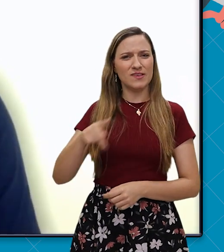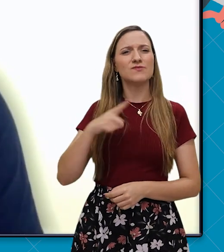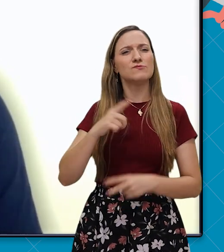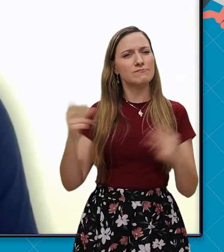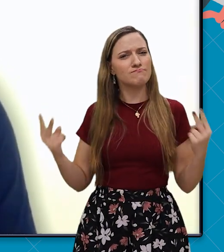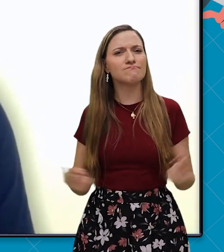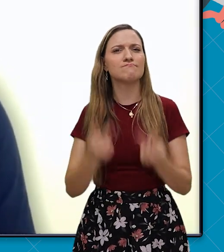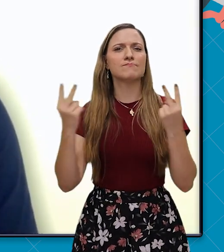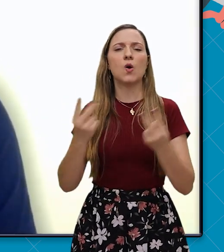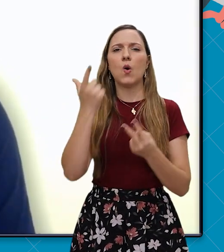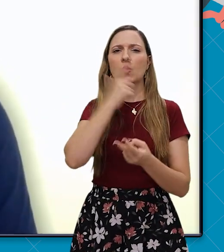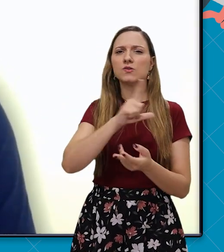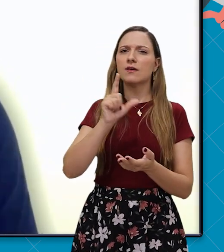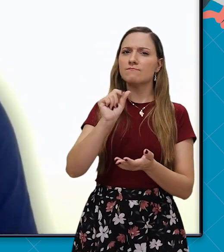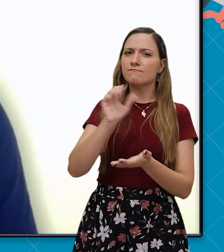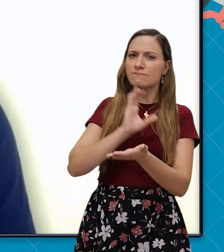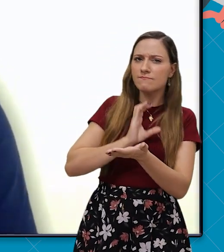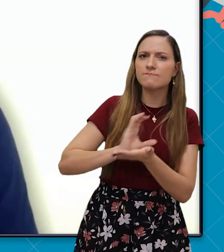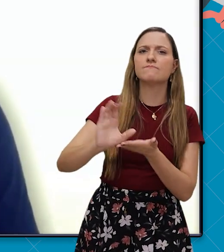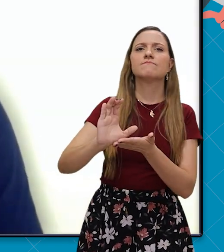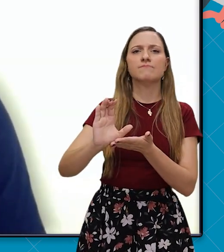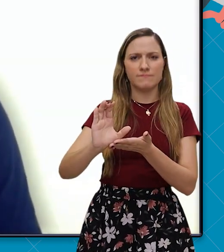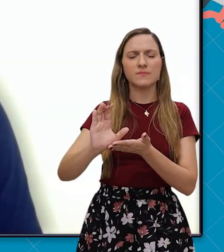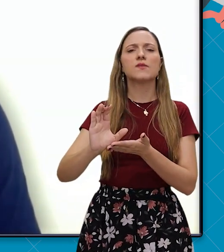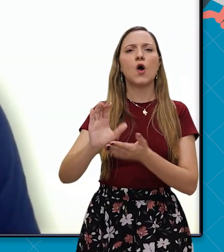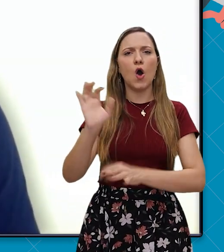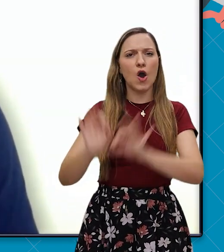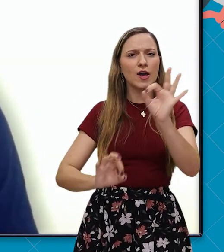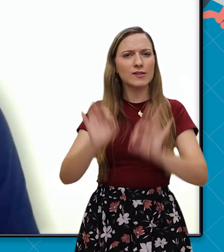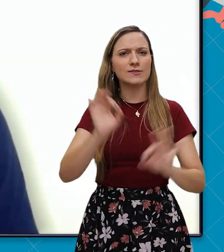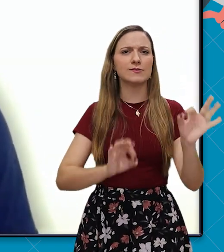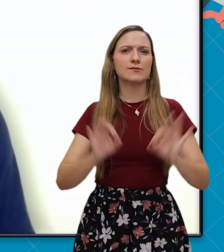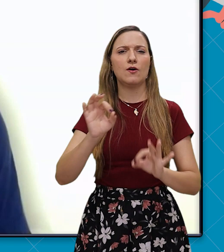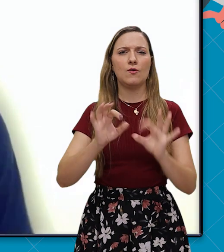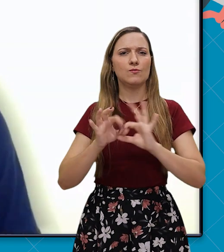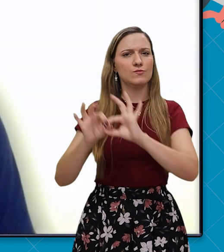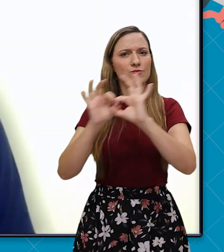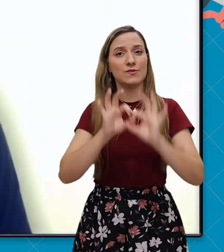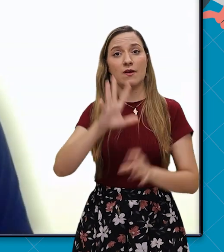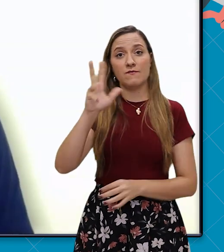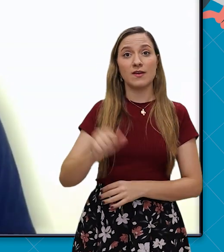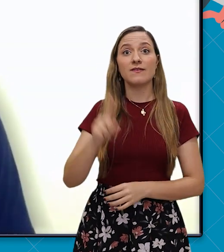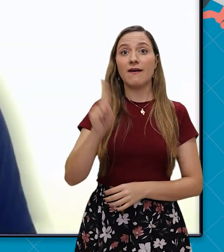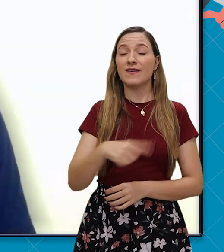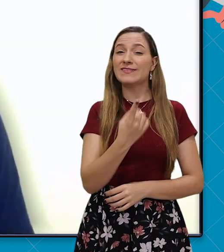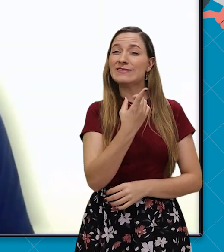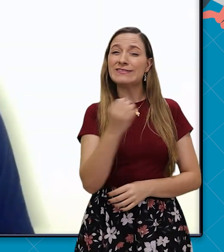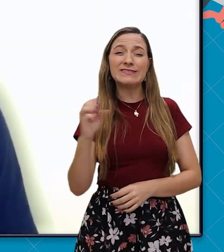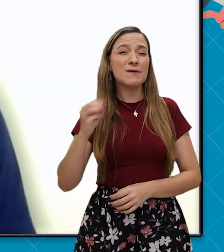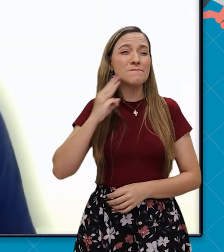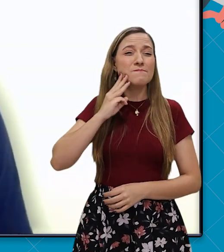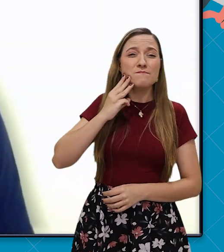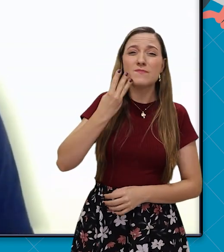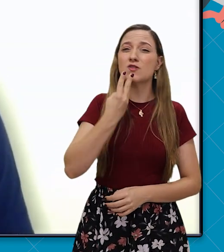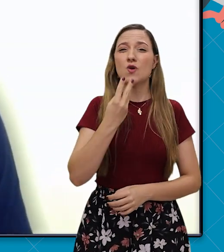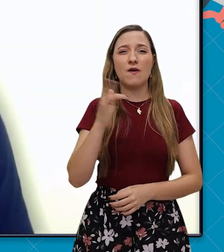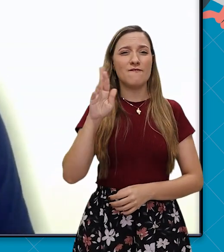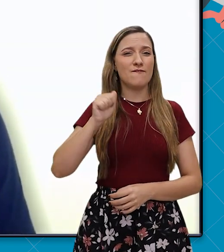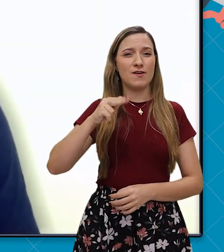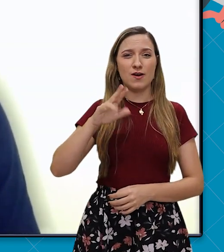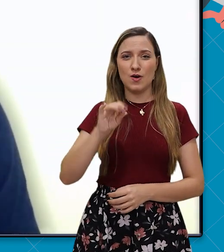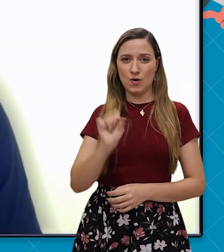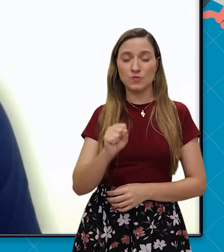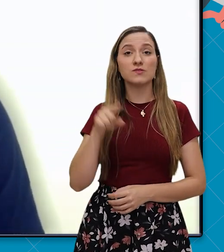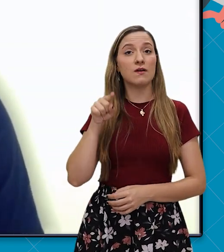ele já deu valor, já financiou a Organização da Unidade Africana com 100 milhões de